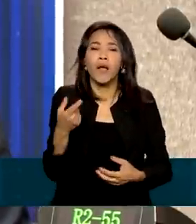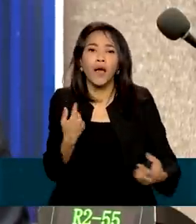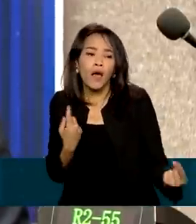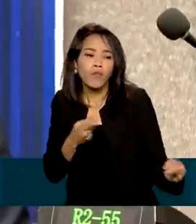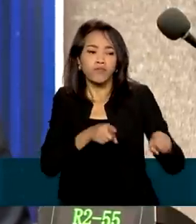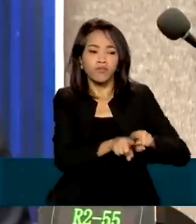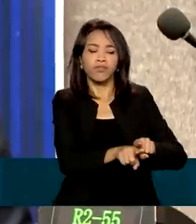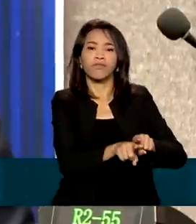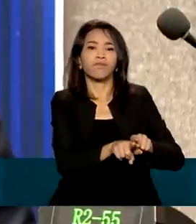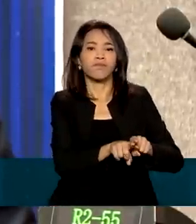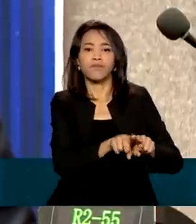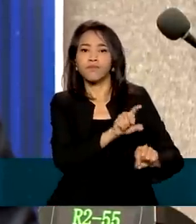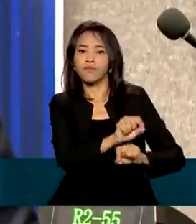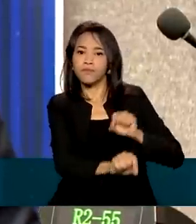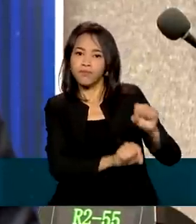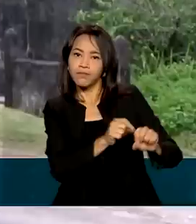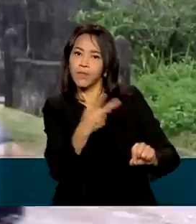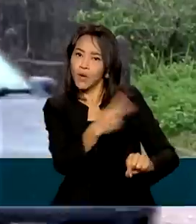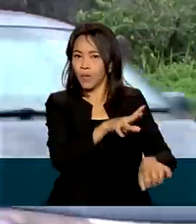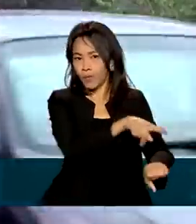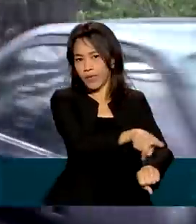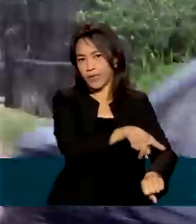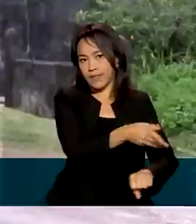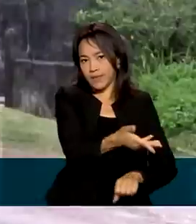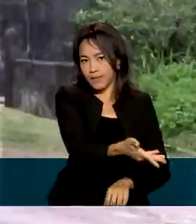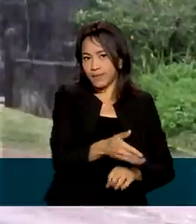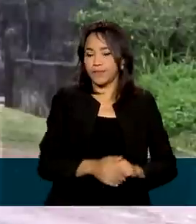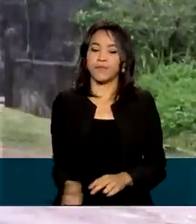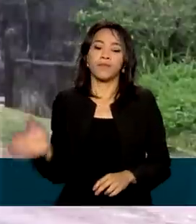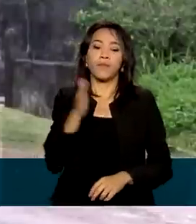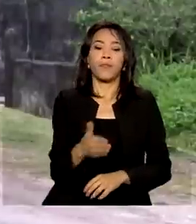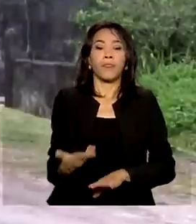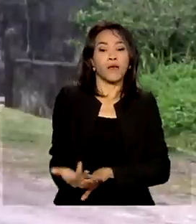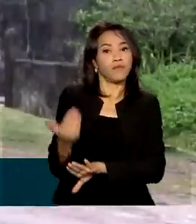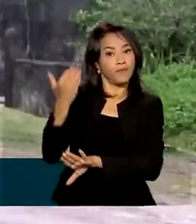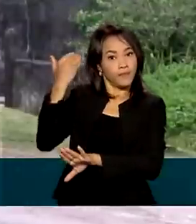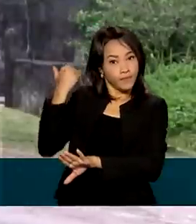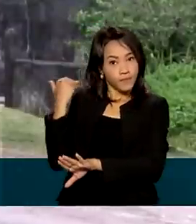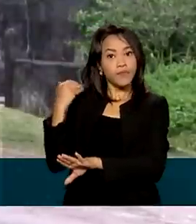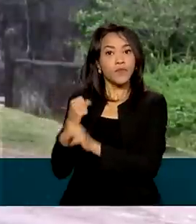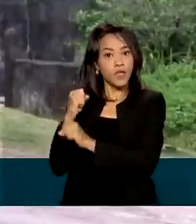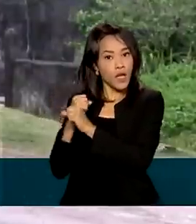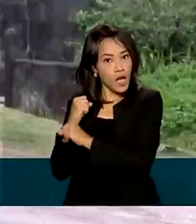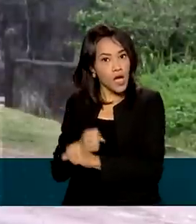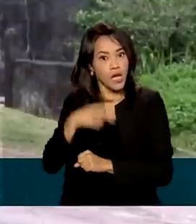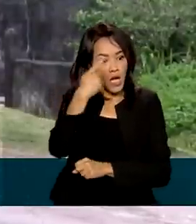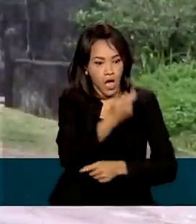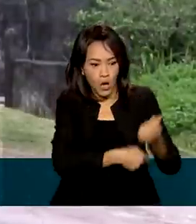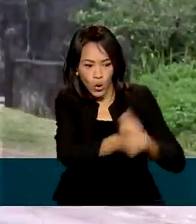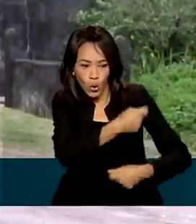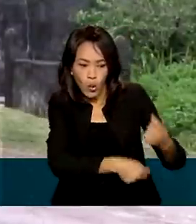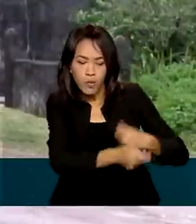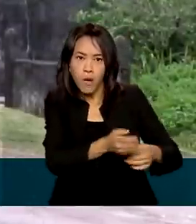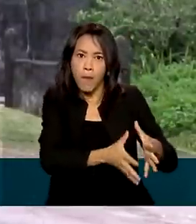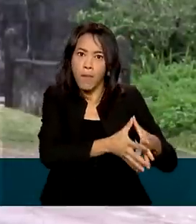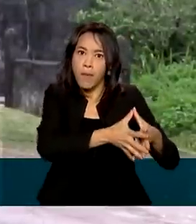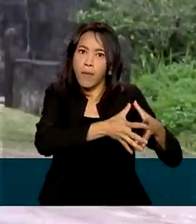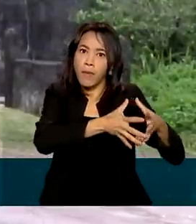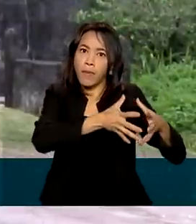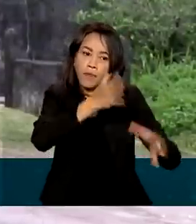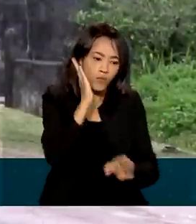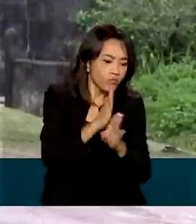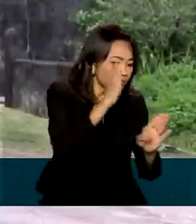com a Guiana. Nos últimos anos, a economia da Guiana cresceu com a descoberta de poços de